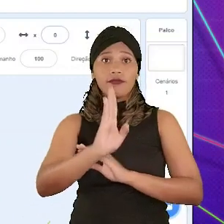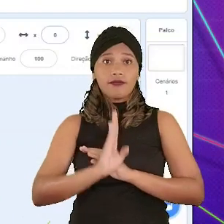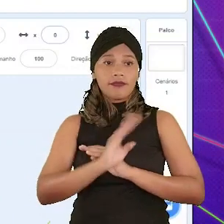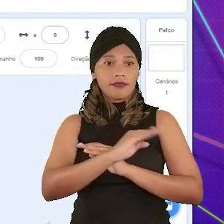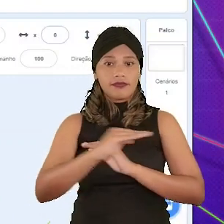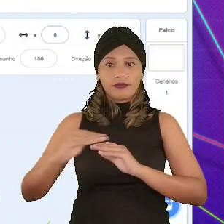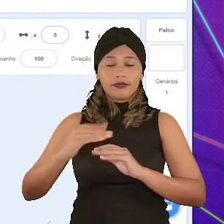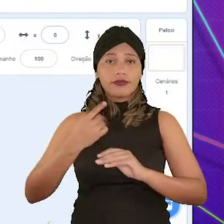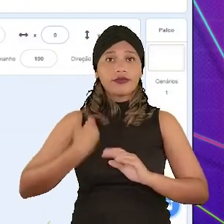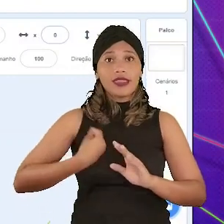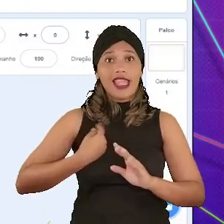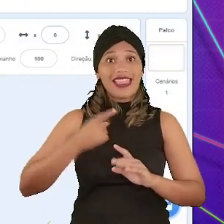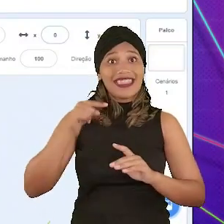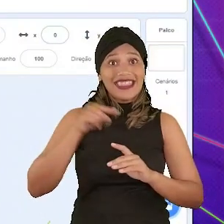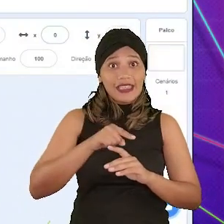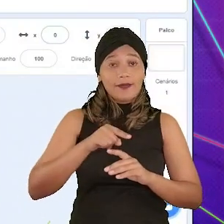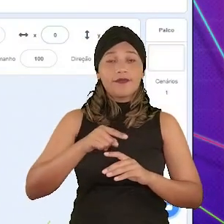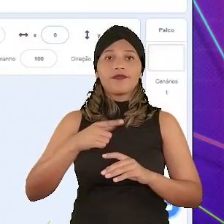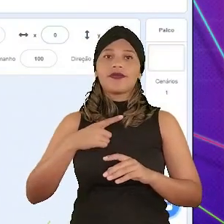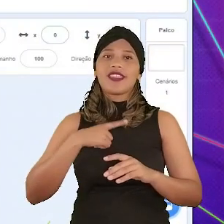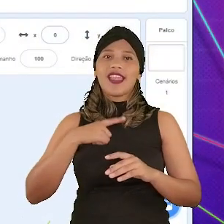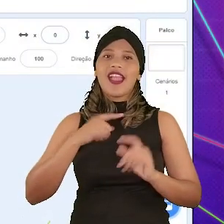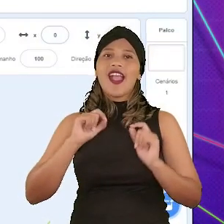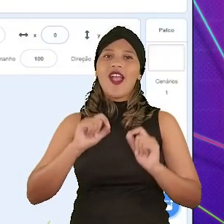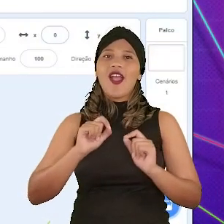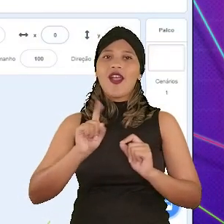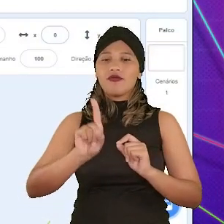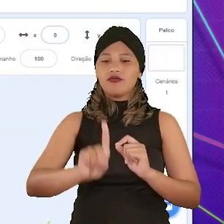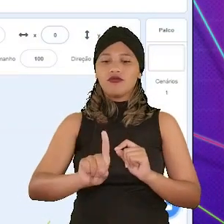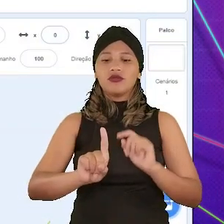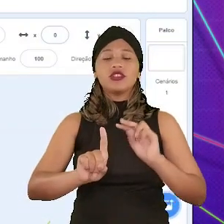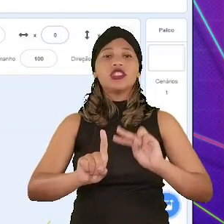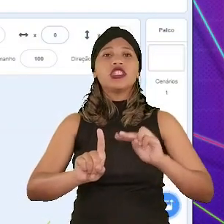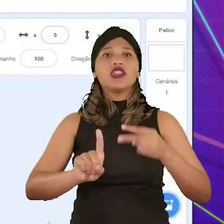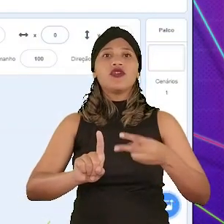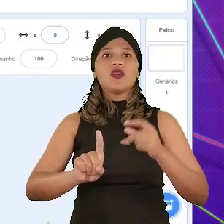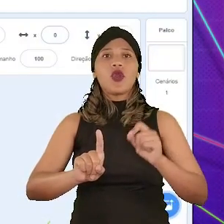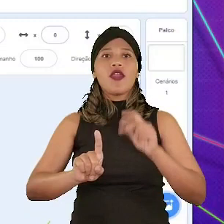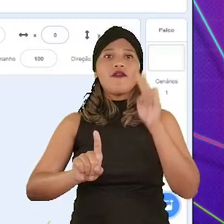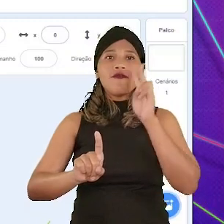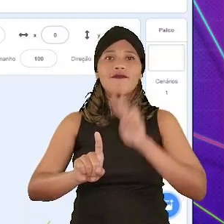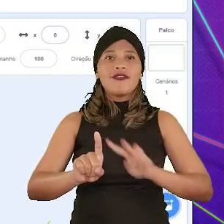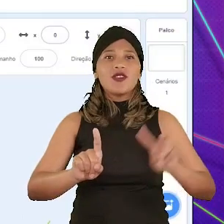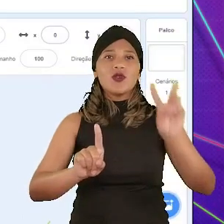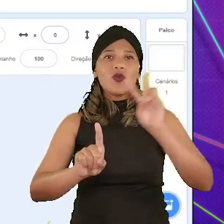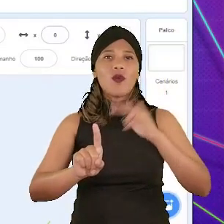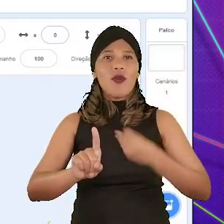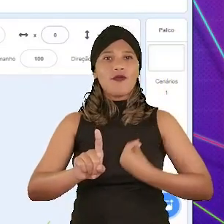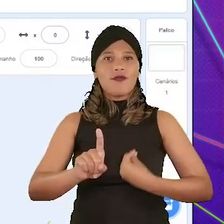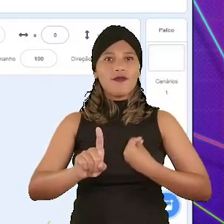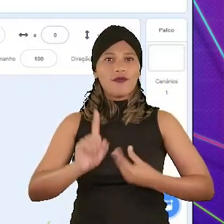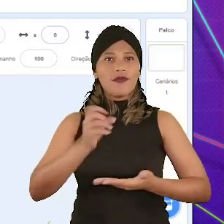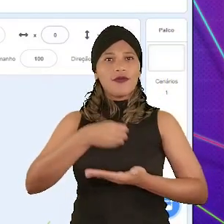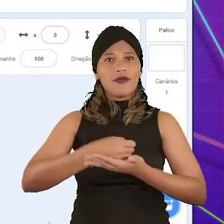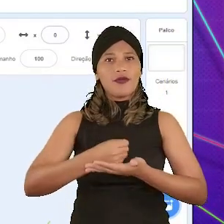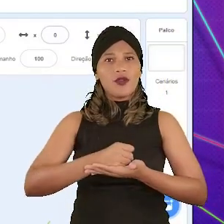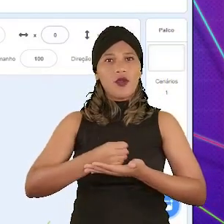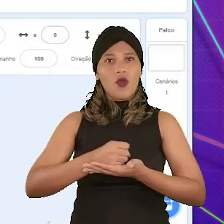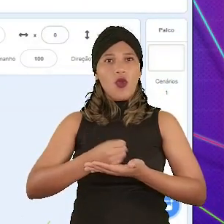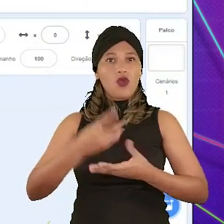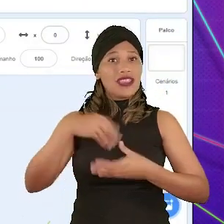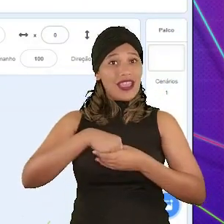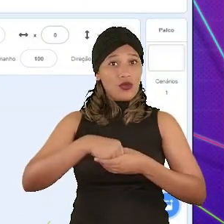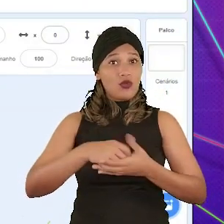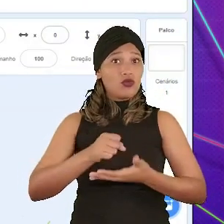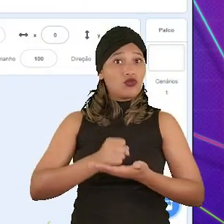e também a direção em graus que o ator está. O ator aqui no Scratch vai ser representado por todos os elementos visuais que teremos nos nossos jogos,